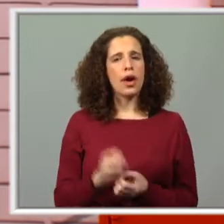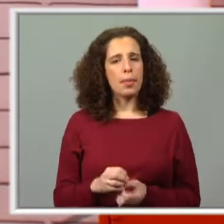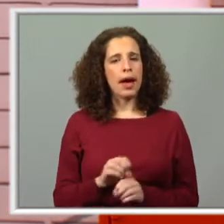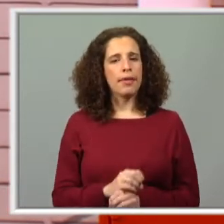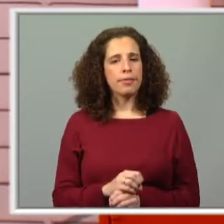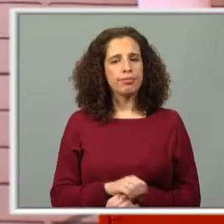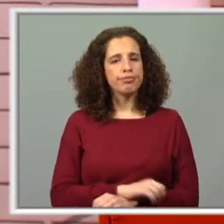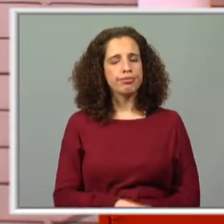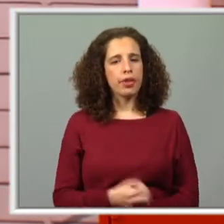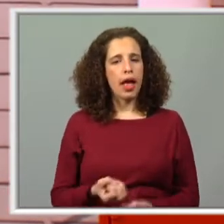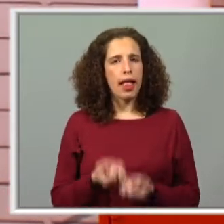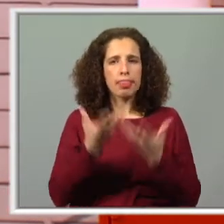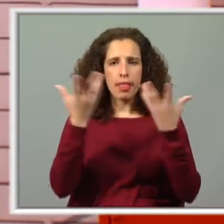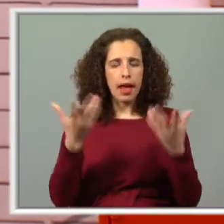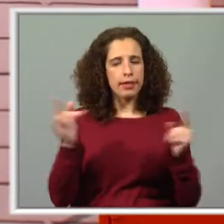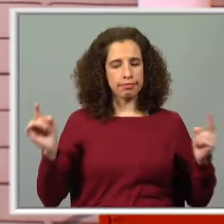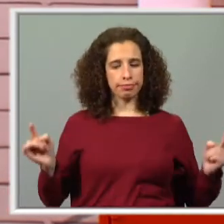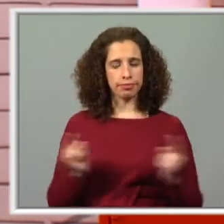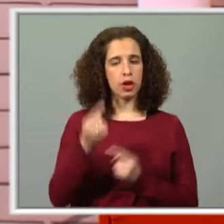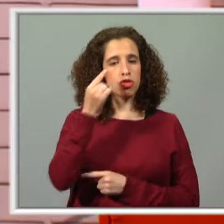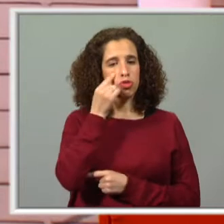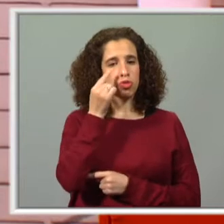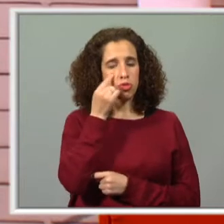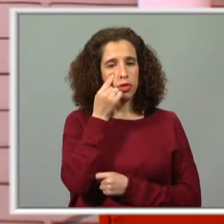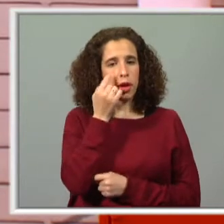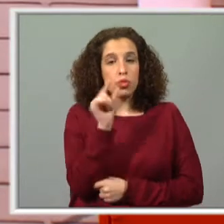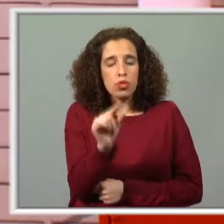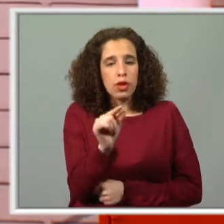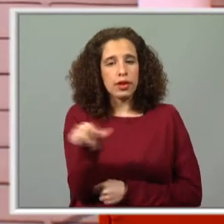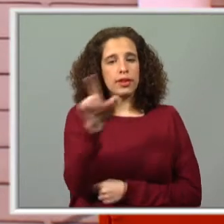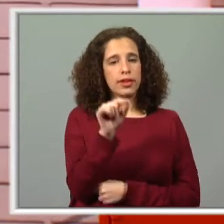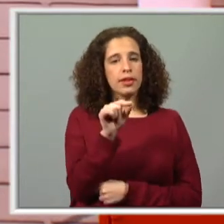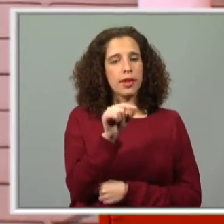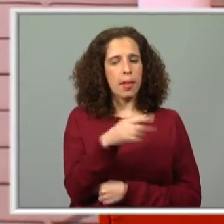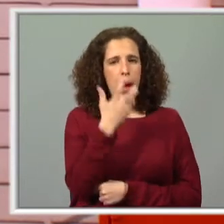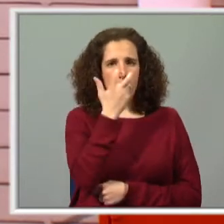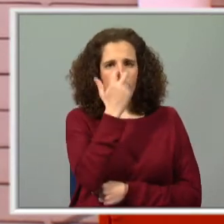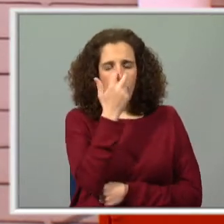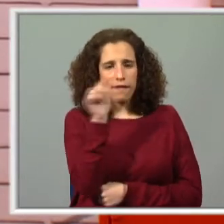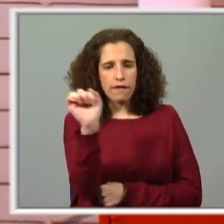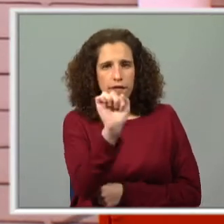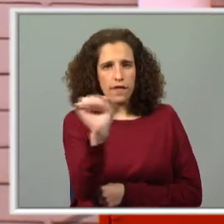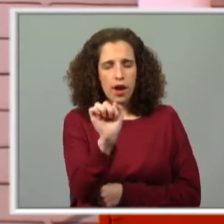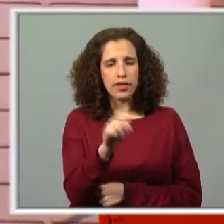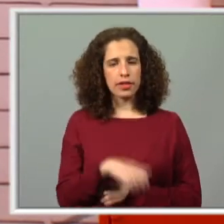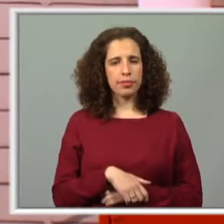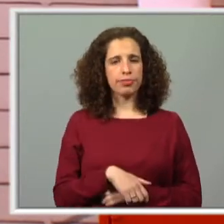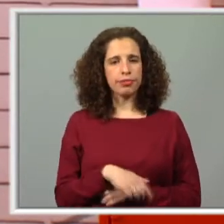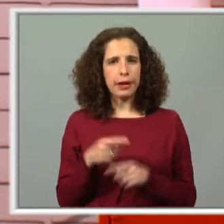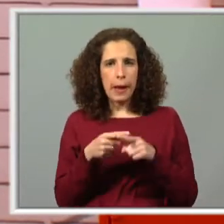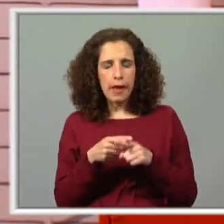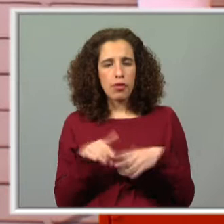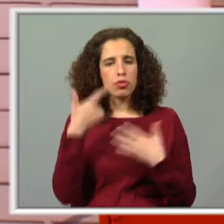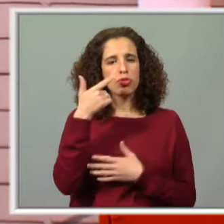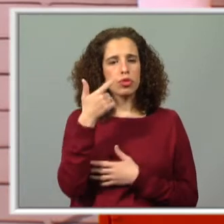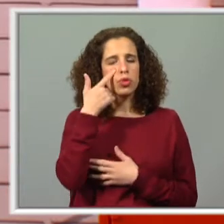e resumida, para nós conhecermos um bocadinho, e se calhar, a gozar a vossa curiosidade, vamos aqui conhecer um bocadinho do